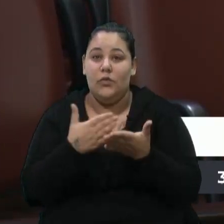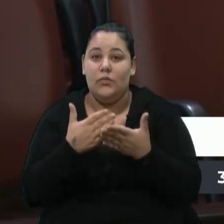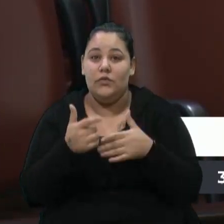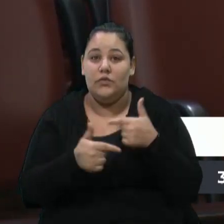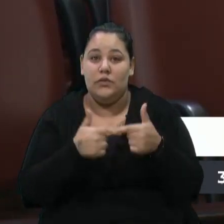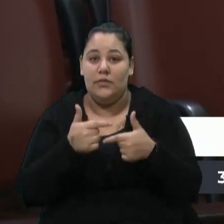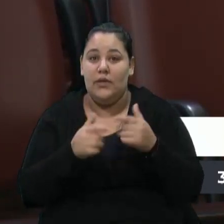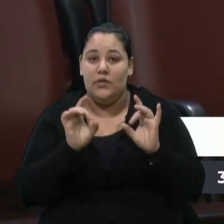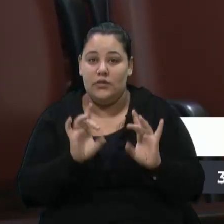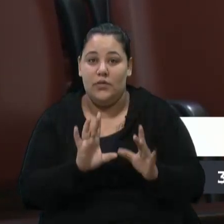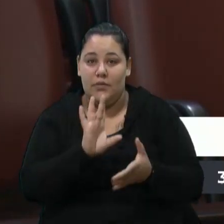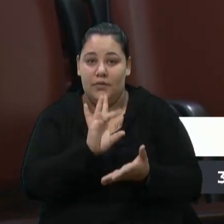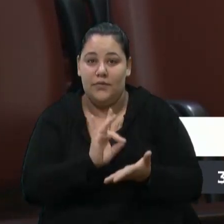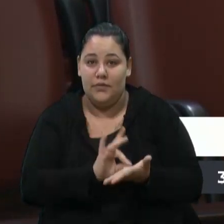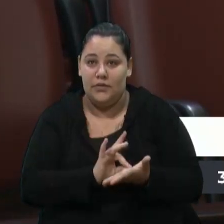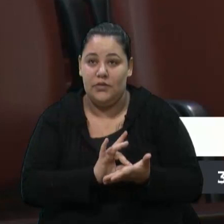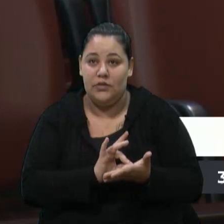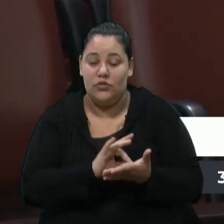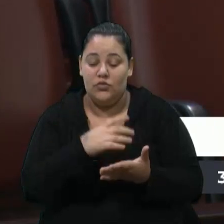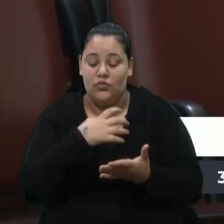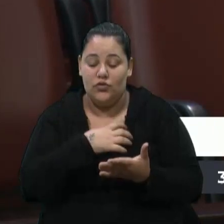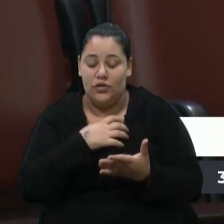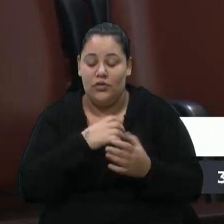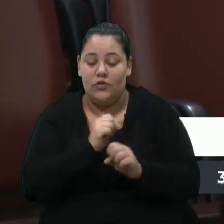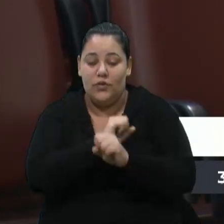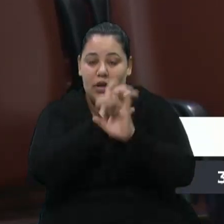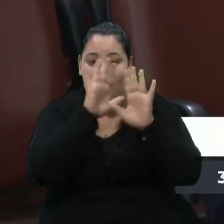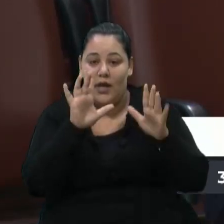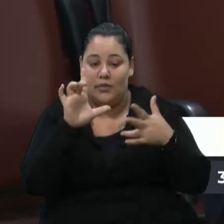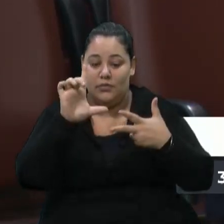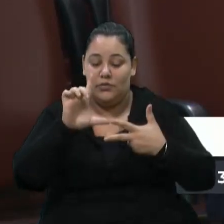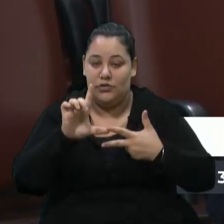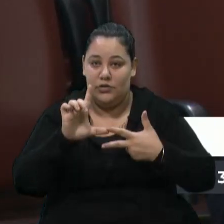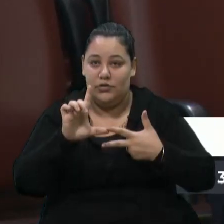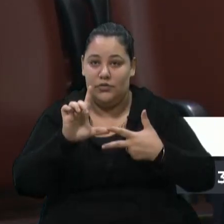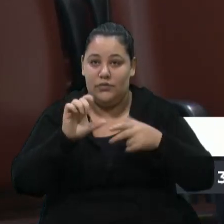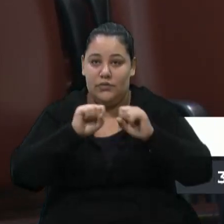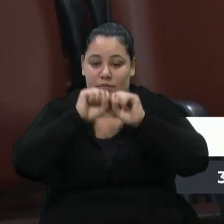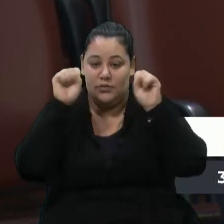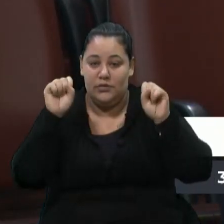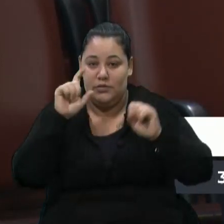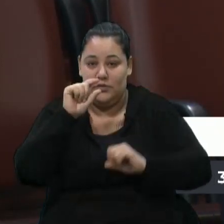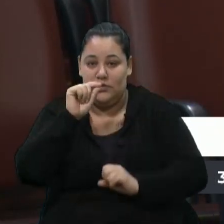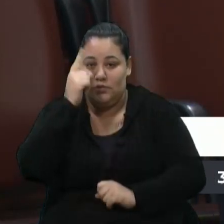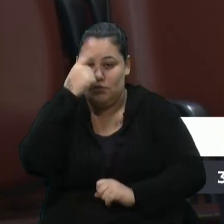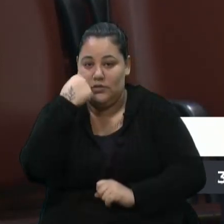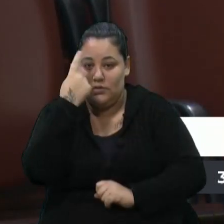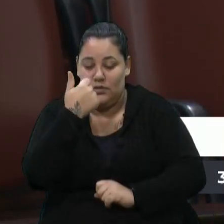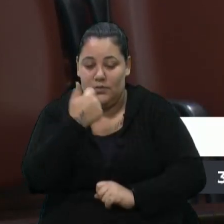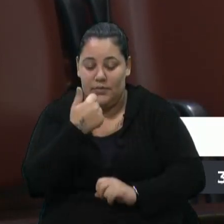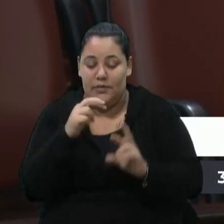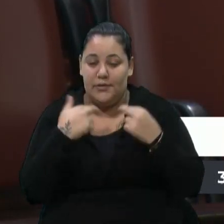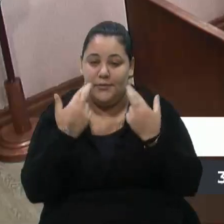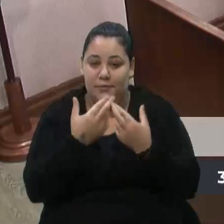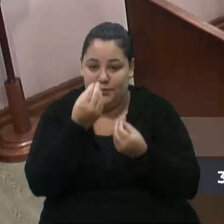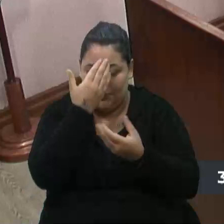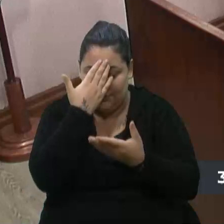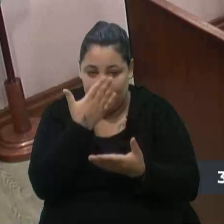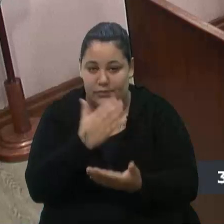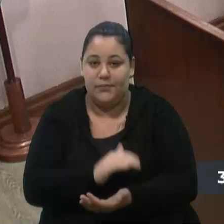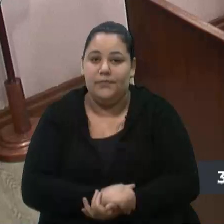trabalhos, só para deixar registrado aqui de forma transparente, para o Legislativo. Amanhã, às 10 horas, a primeira reunião. Obrigado, presidente.